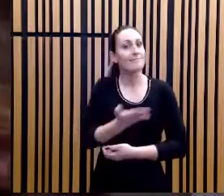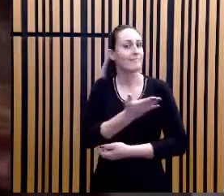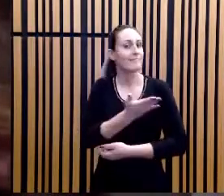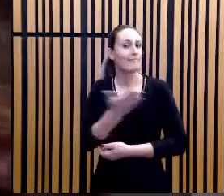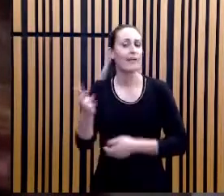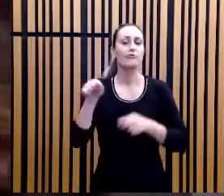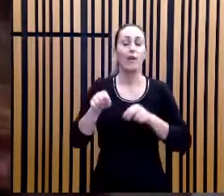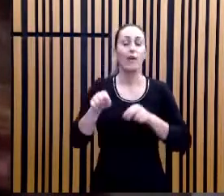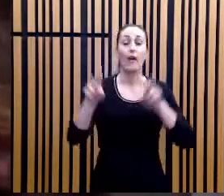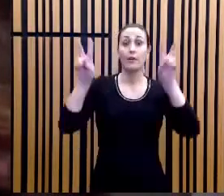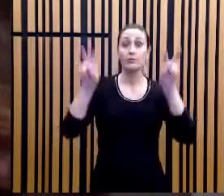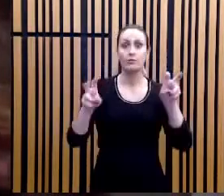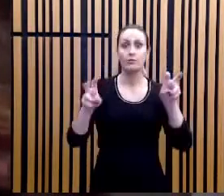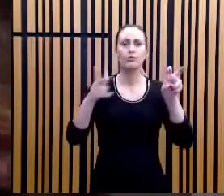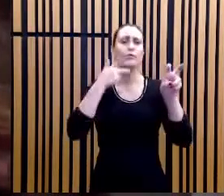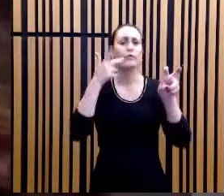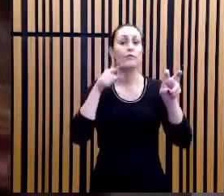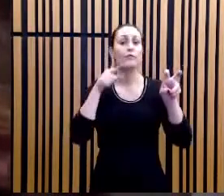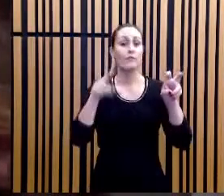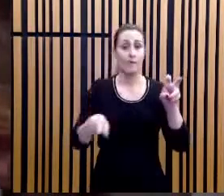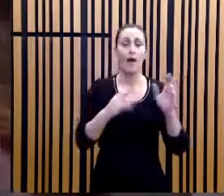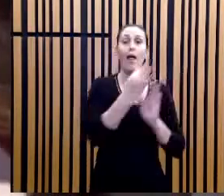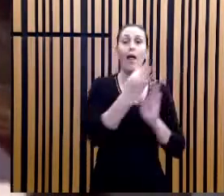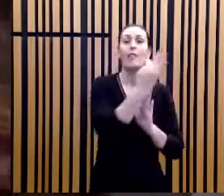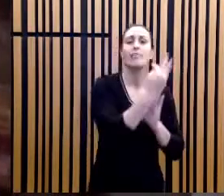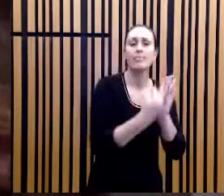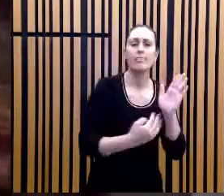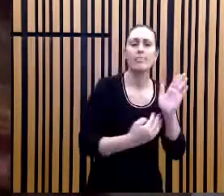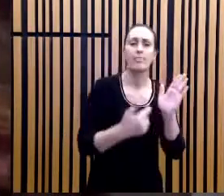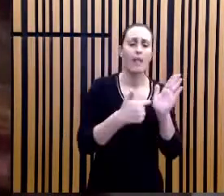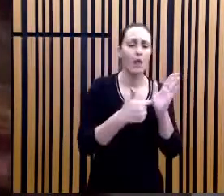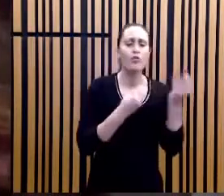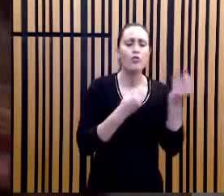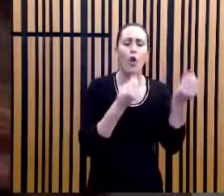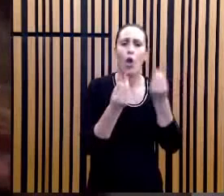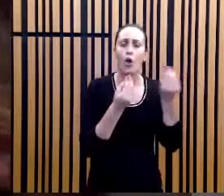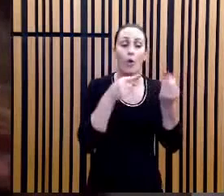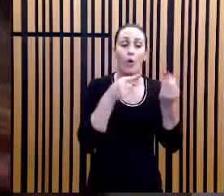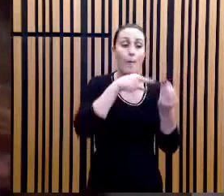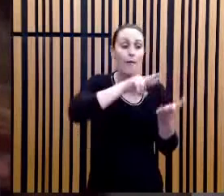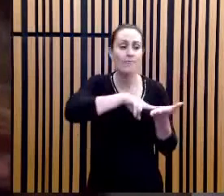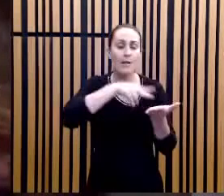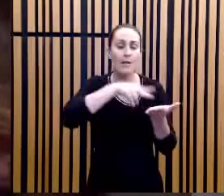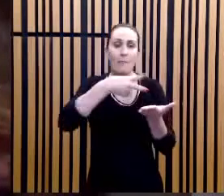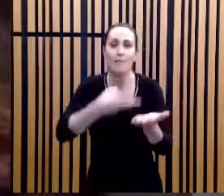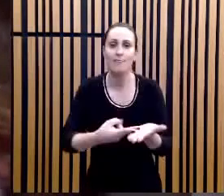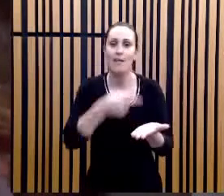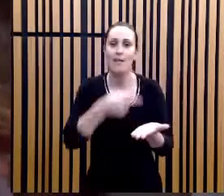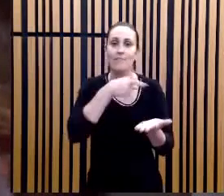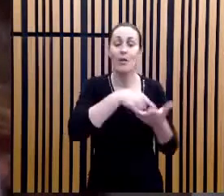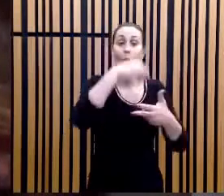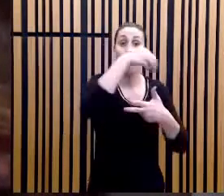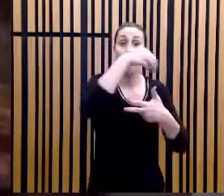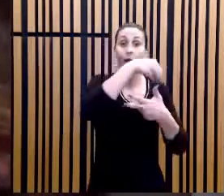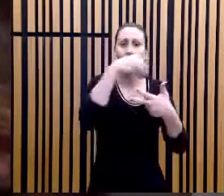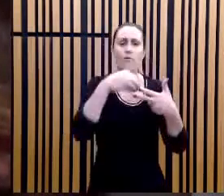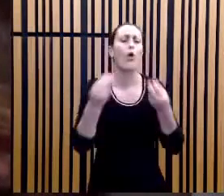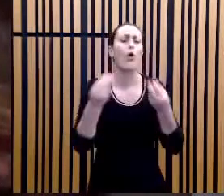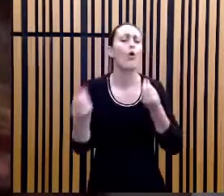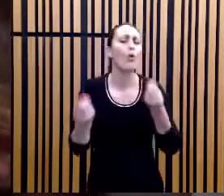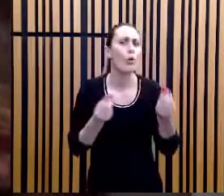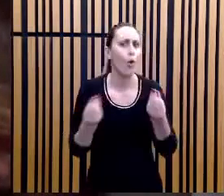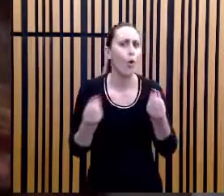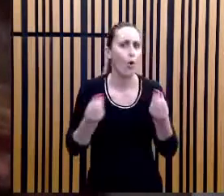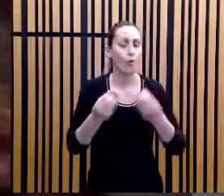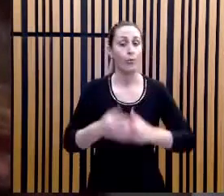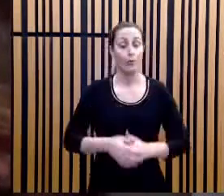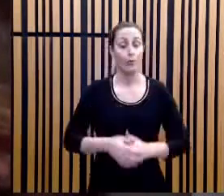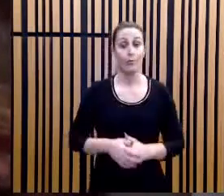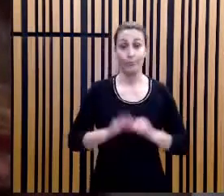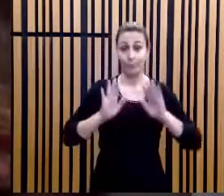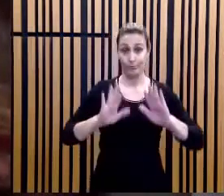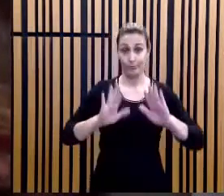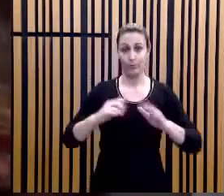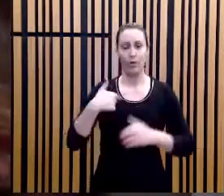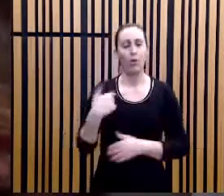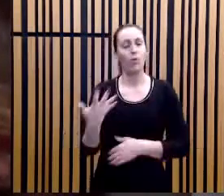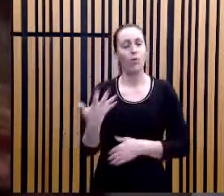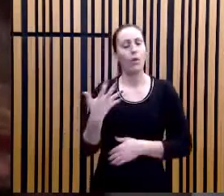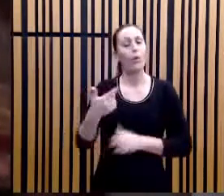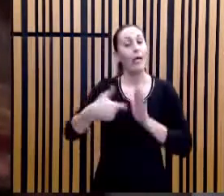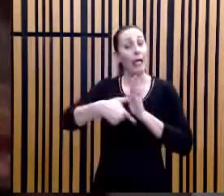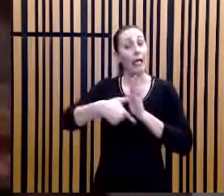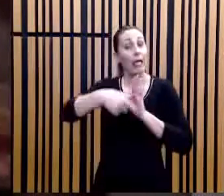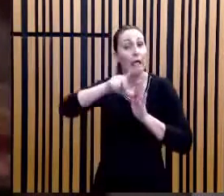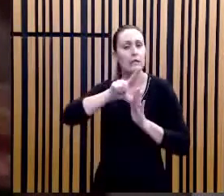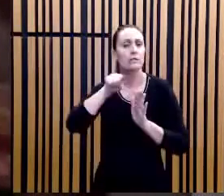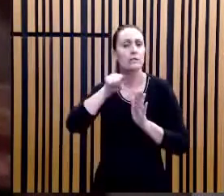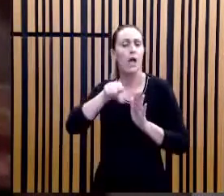interpretação de texto na matemática do Enem. Eu queria fazer uma observação anterior